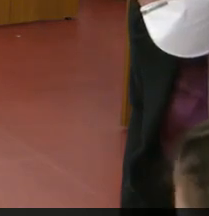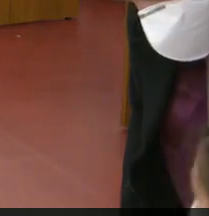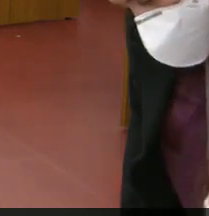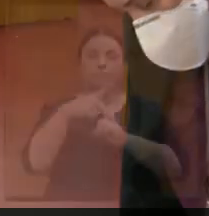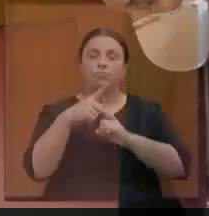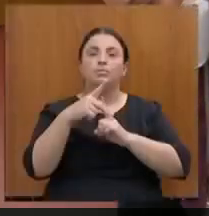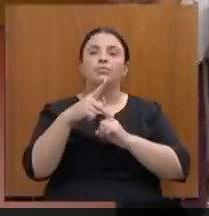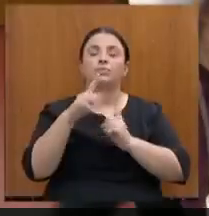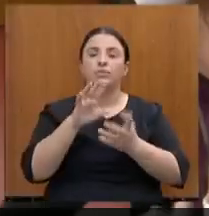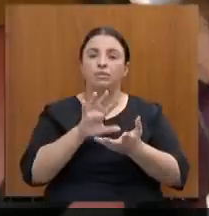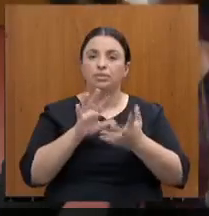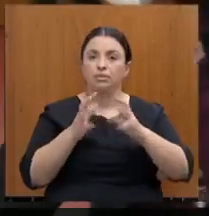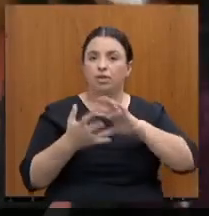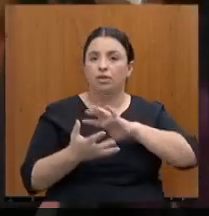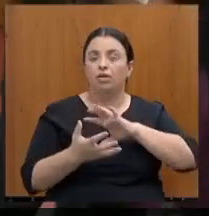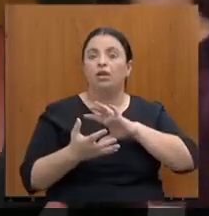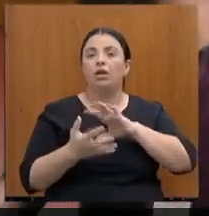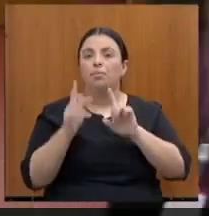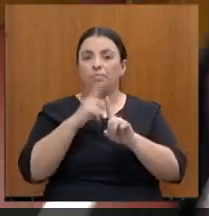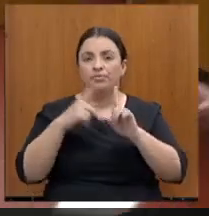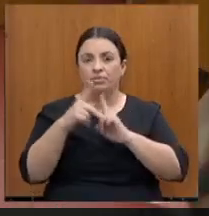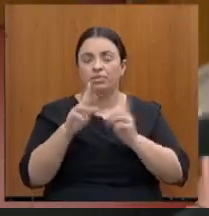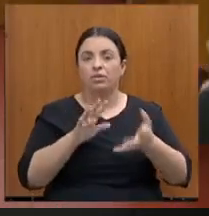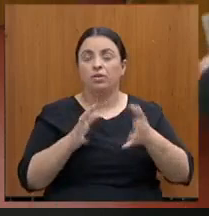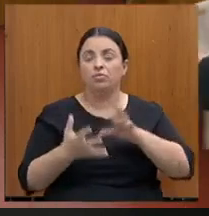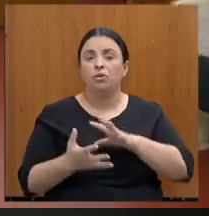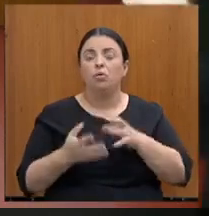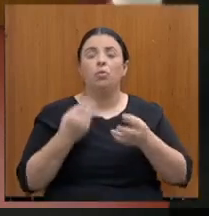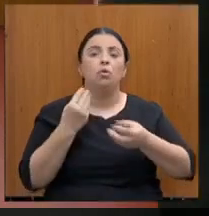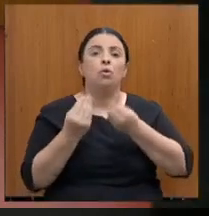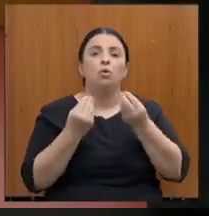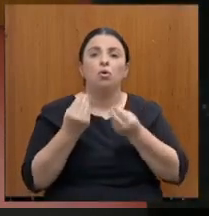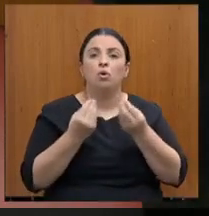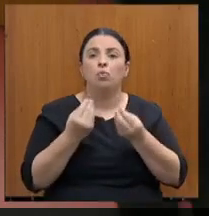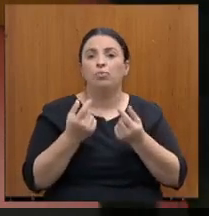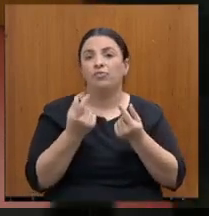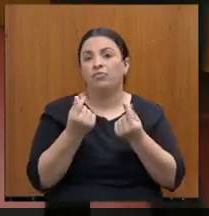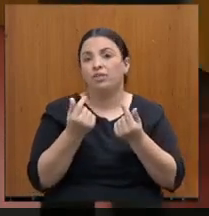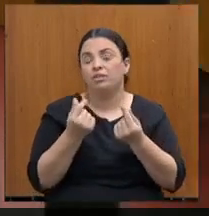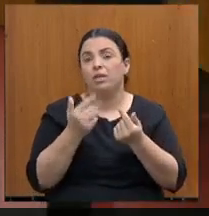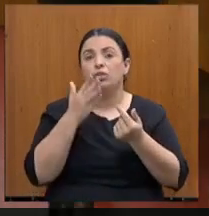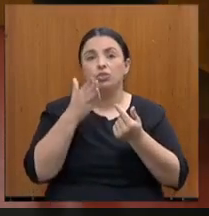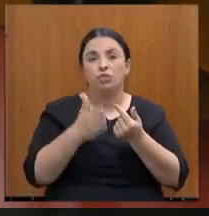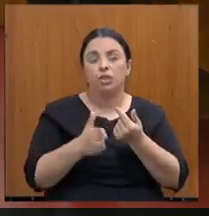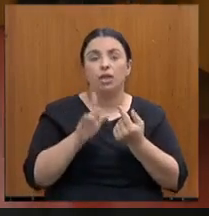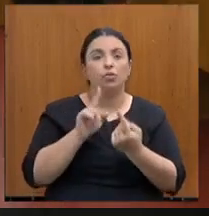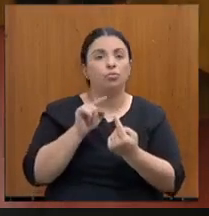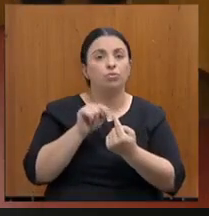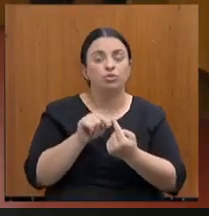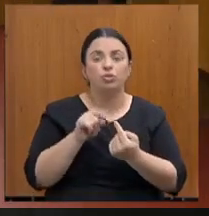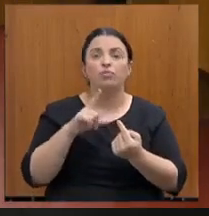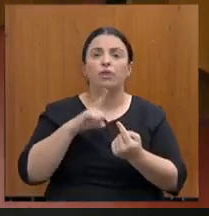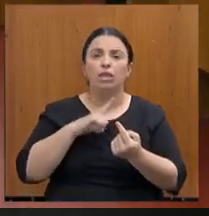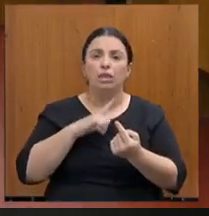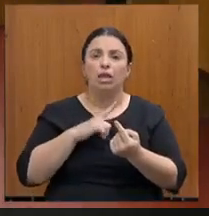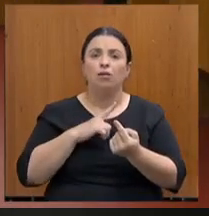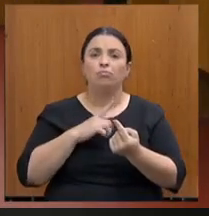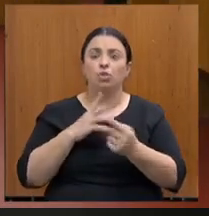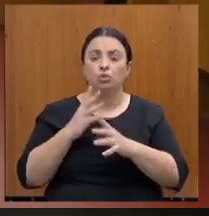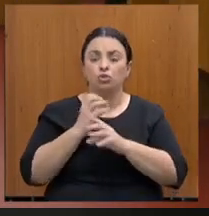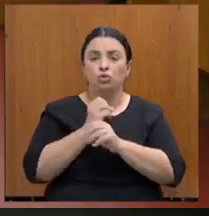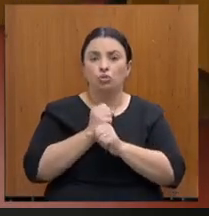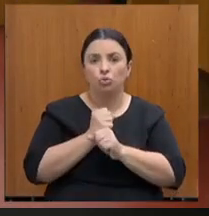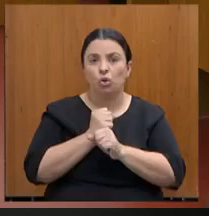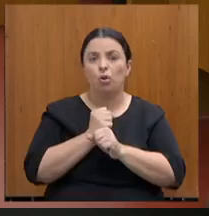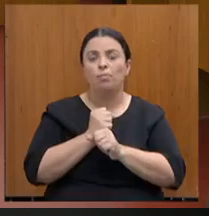o efeito financeiro direto, objetivo, que entra no caixa, ele só vem da